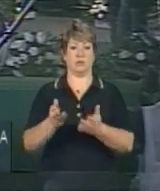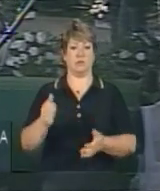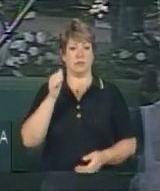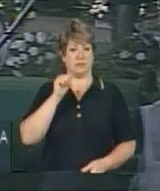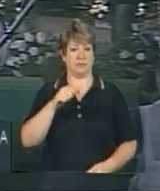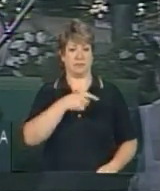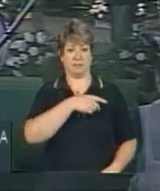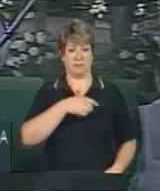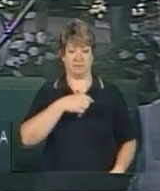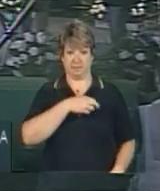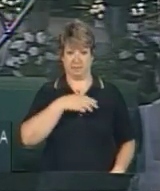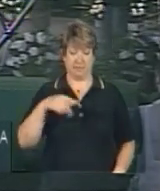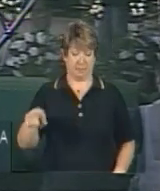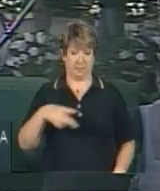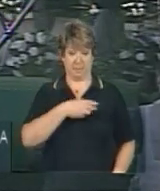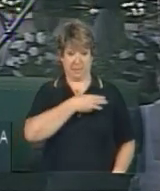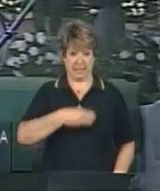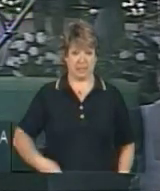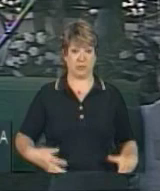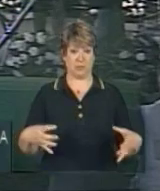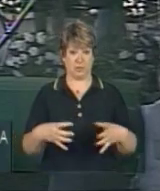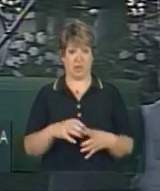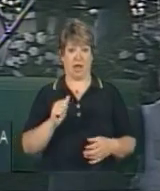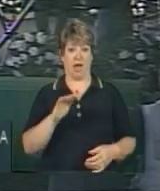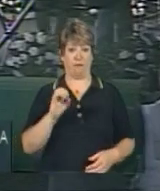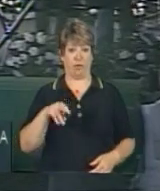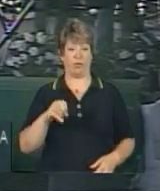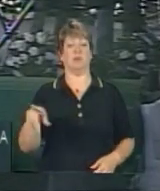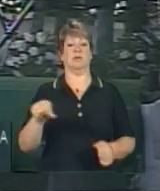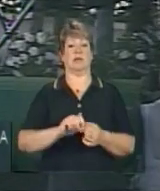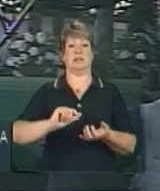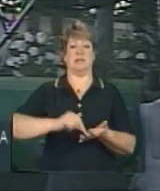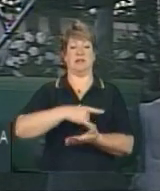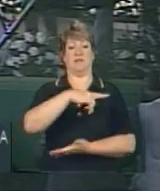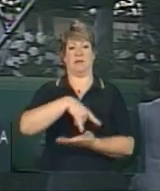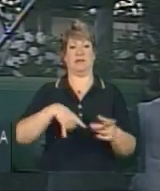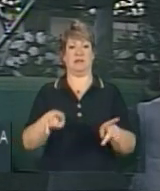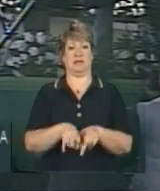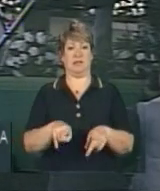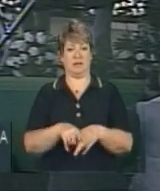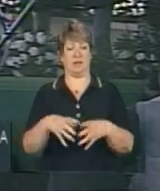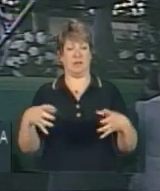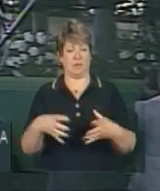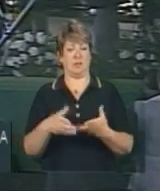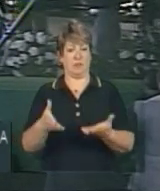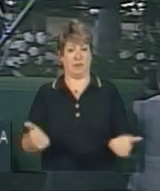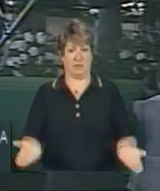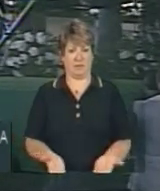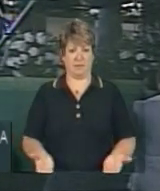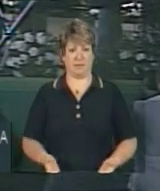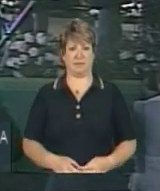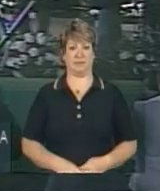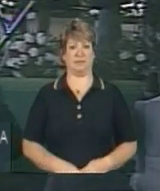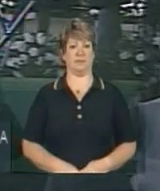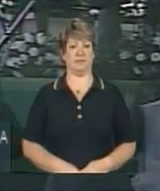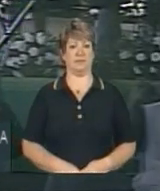Afonso Florenci, assinar o protocolo de intenções entre o MDA e a Associação Brasileira da Indústria de Hotéis.